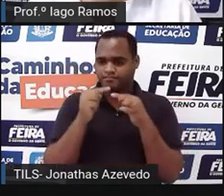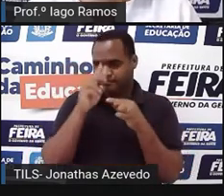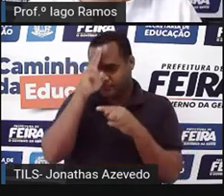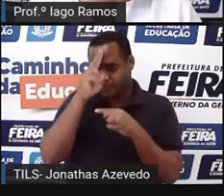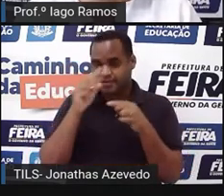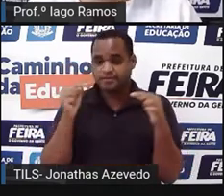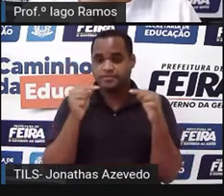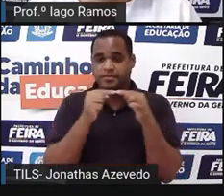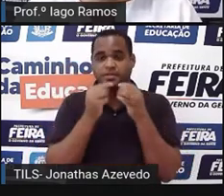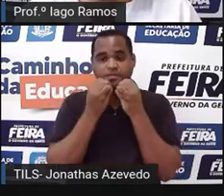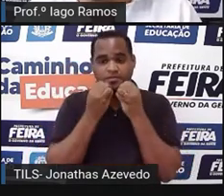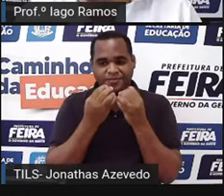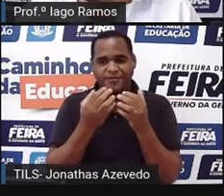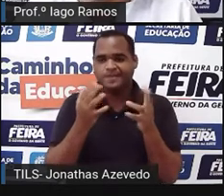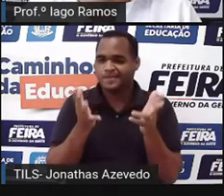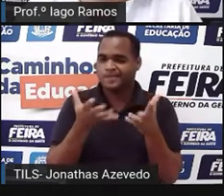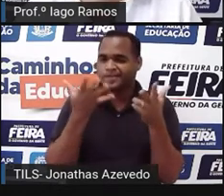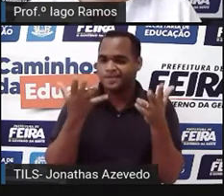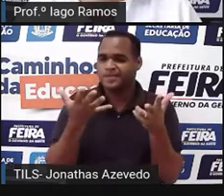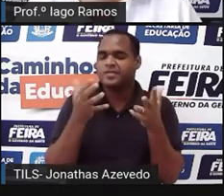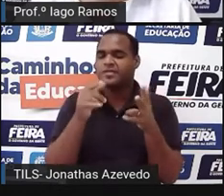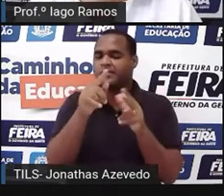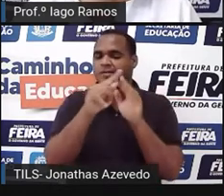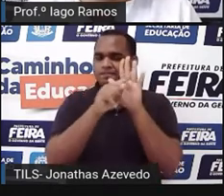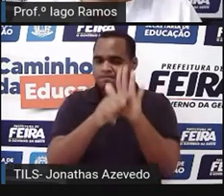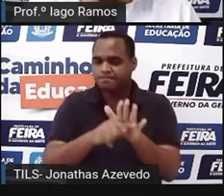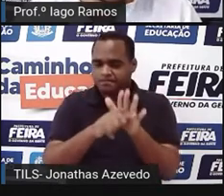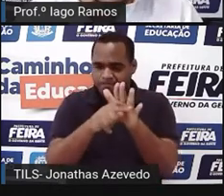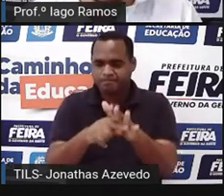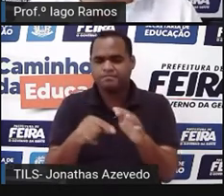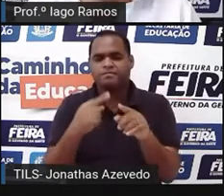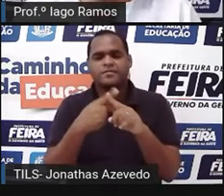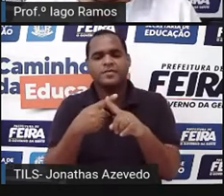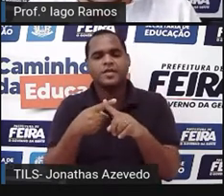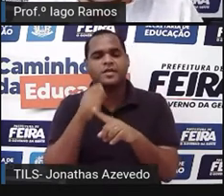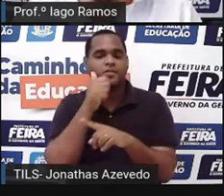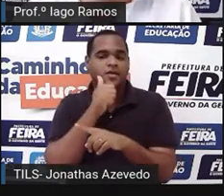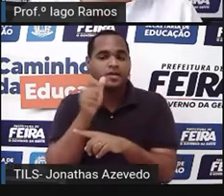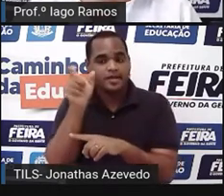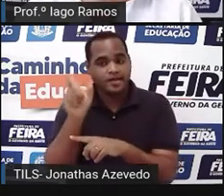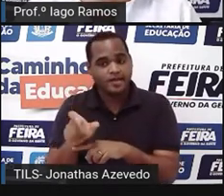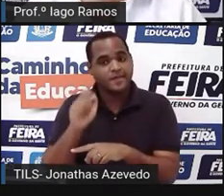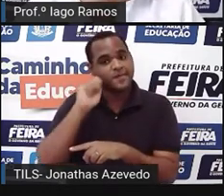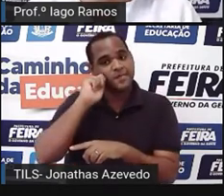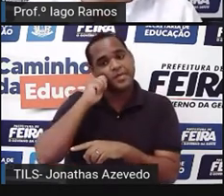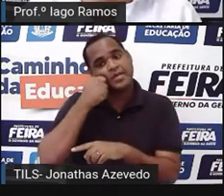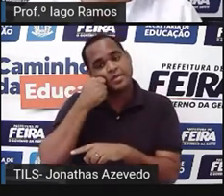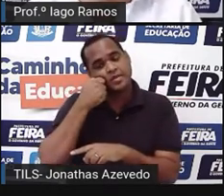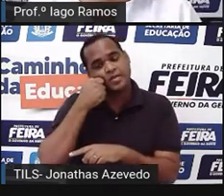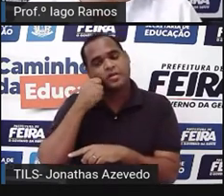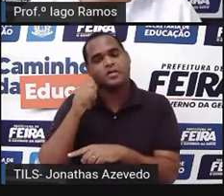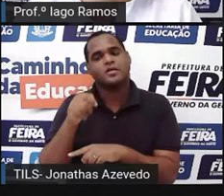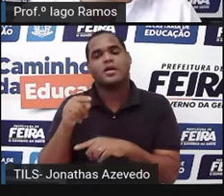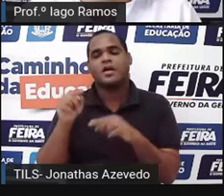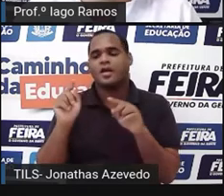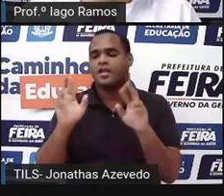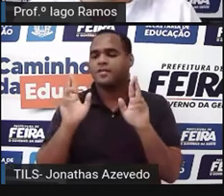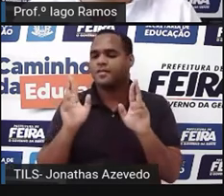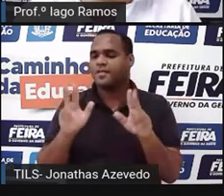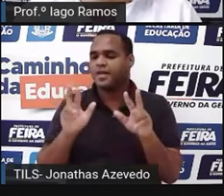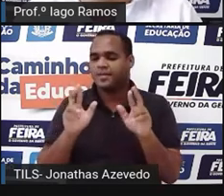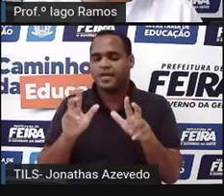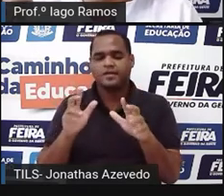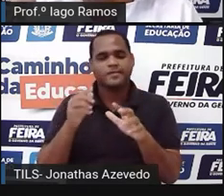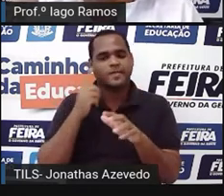é uma história de inspiração, porque uma mulher negra, tá bom? Fez a diferença no mundo da